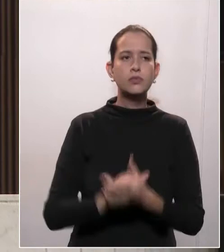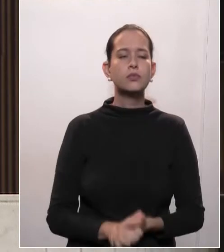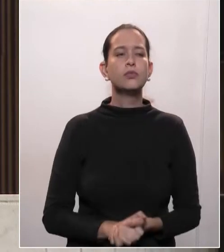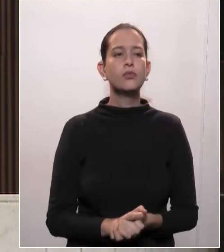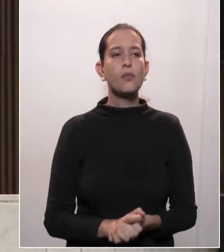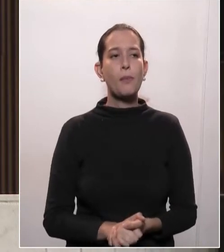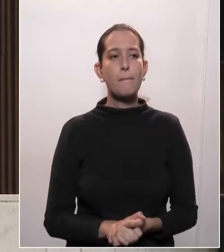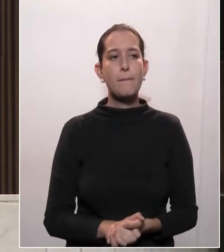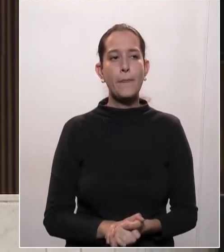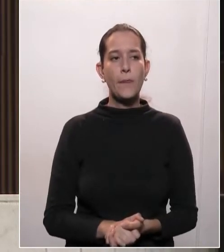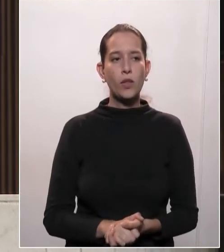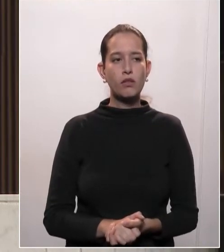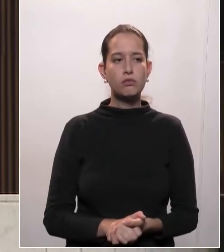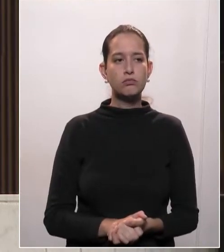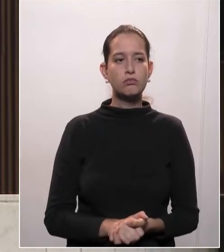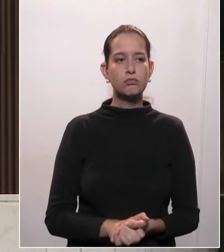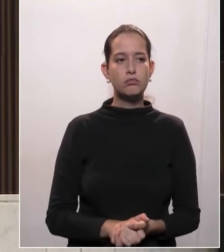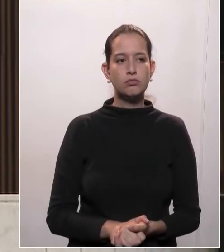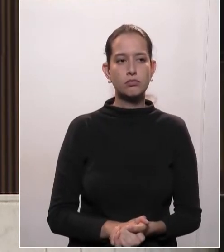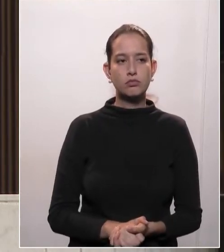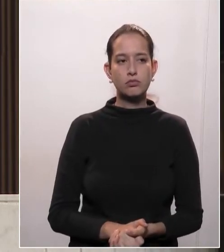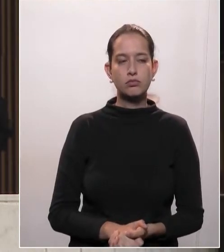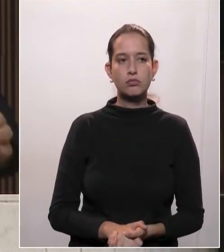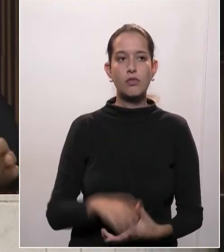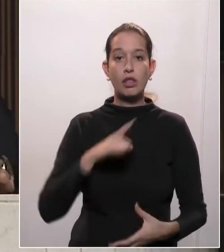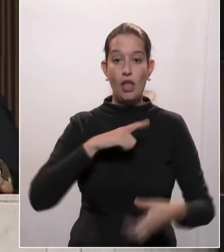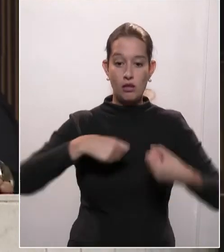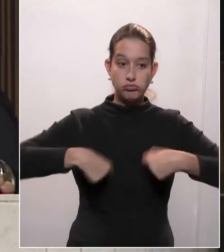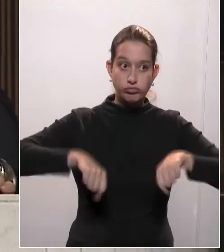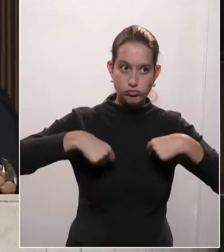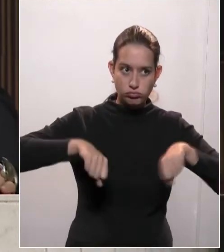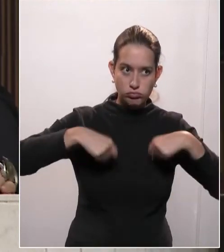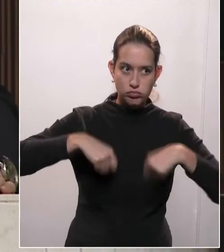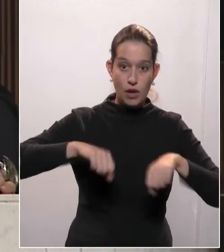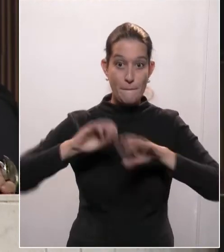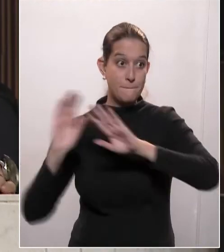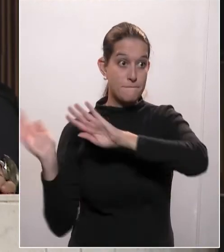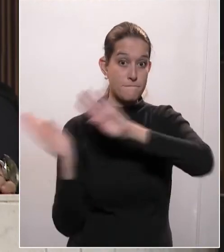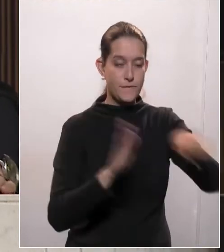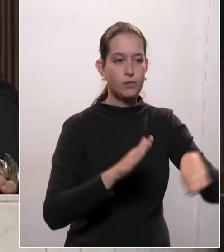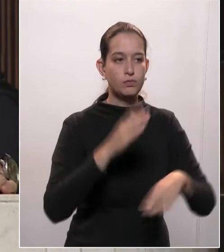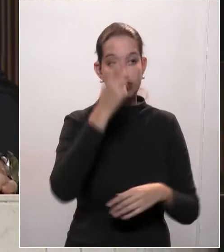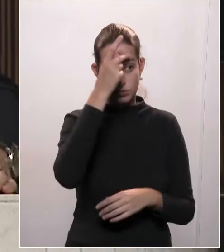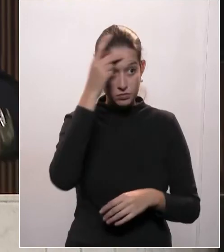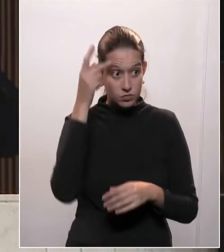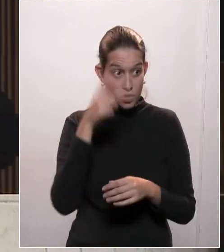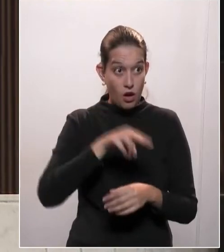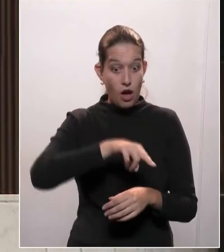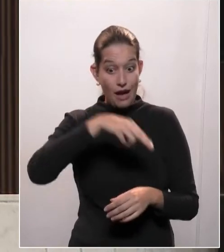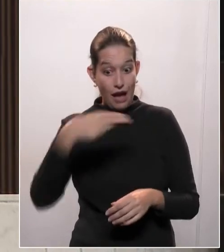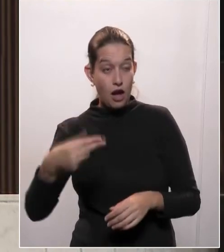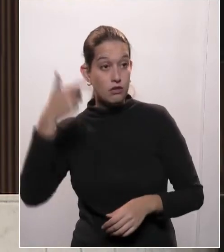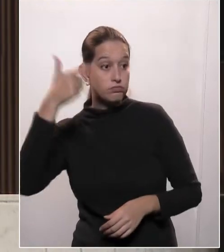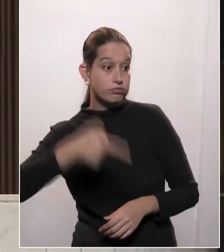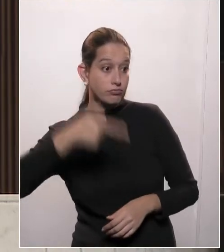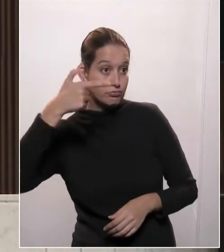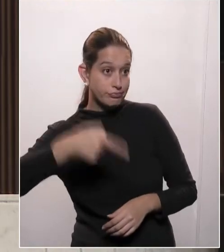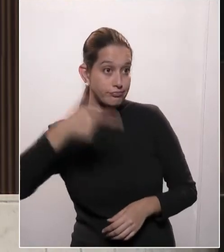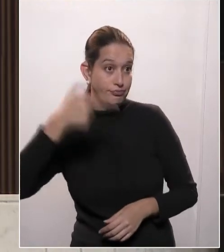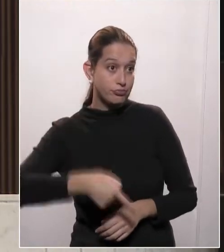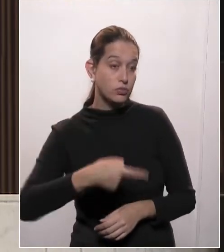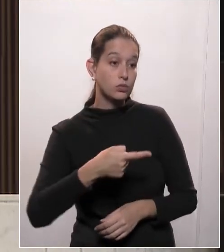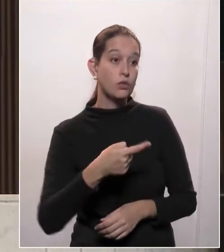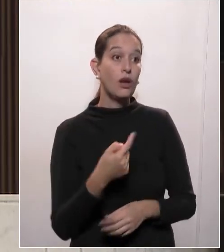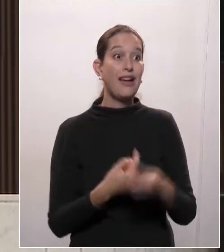Pararam a moto, derrubaram da moto. Ele foi assassinado. os outros três jovens, também